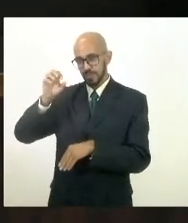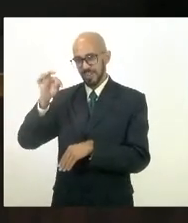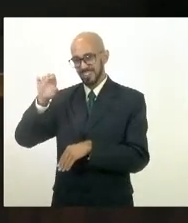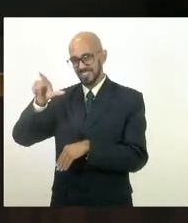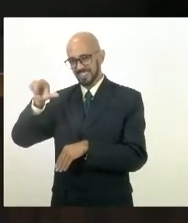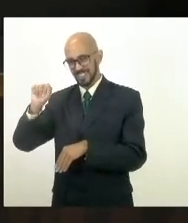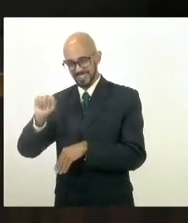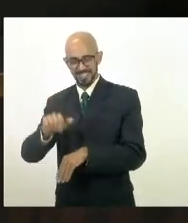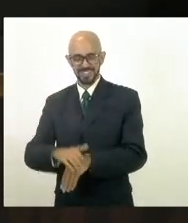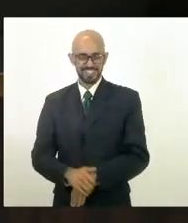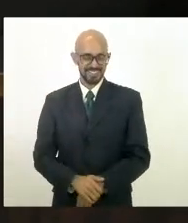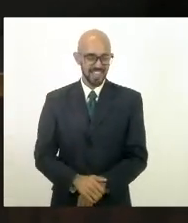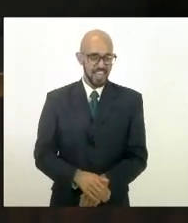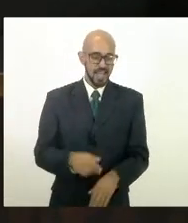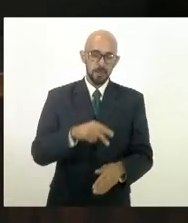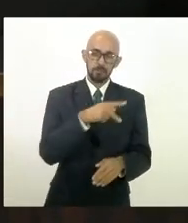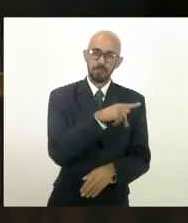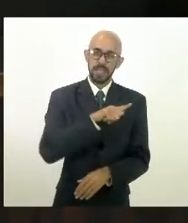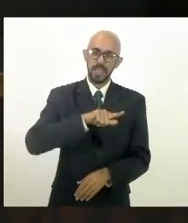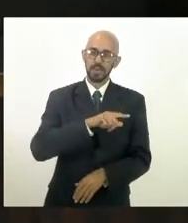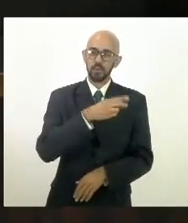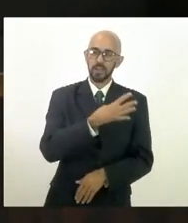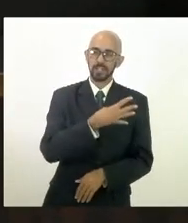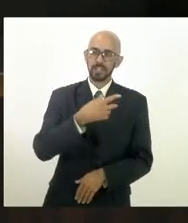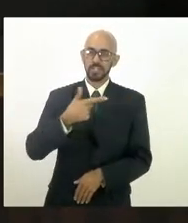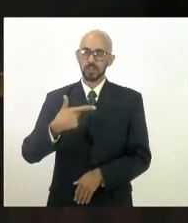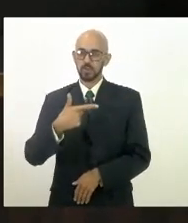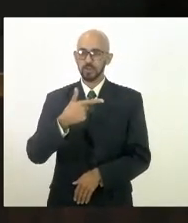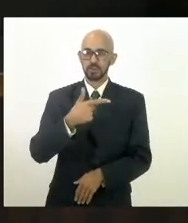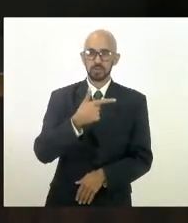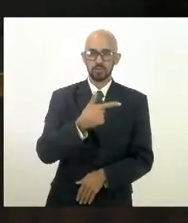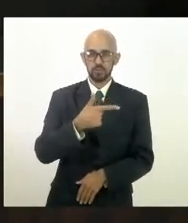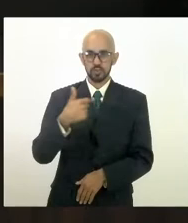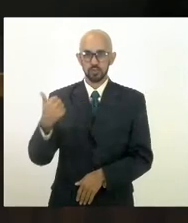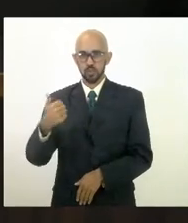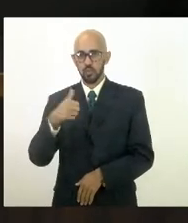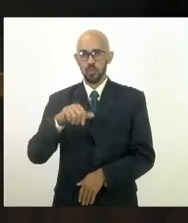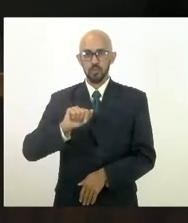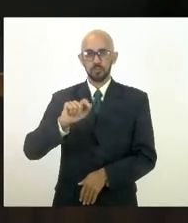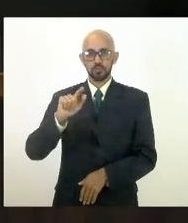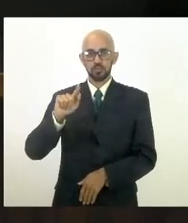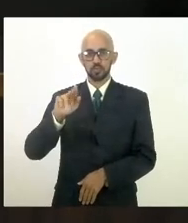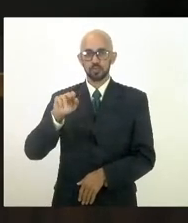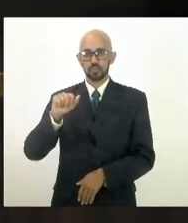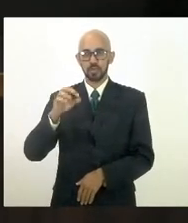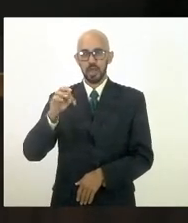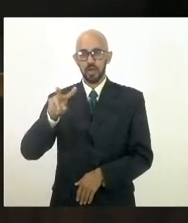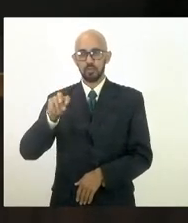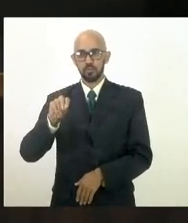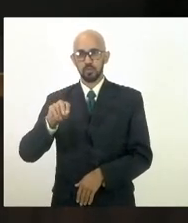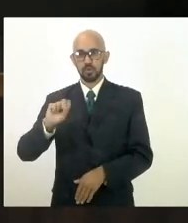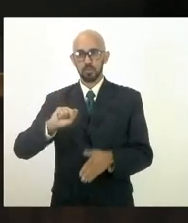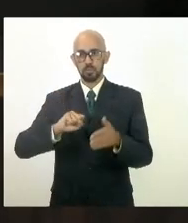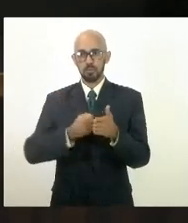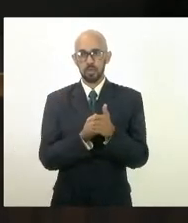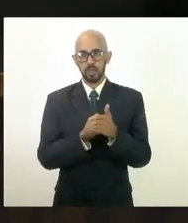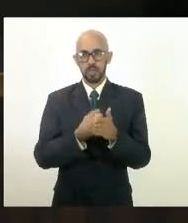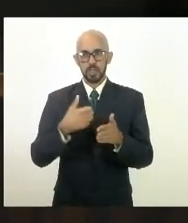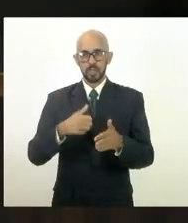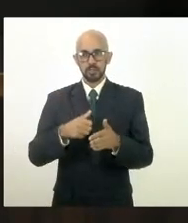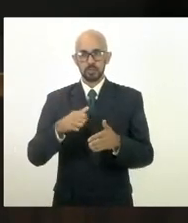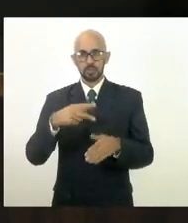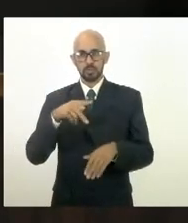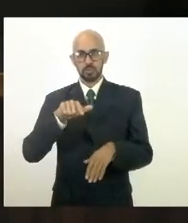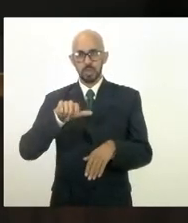projeto de lei 4249 de 21 de autoridade deputado Rodrigo Amorim Gustavo Schmidt que veda os planos de saúde limitar consultas e